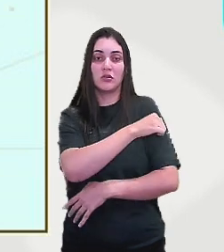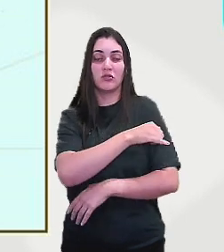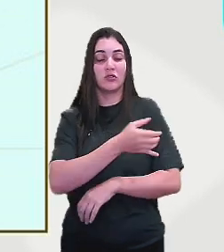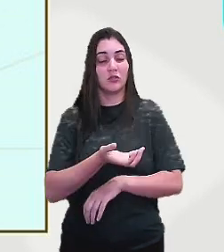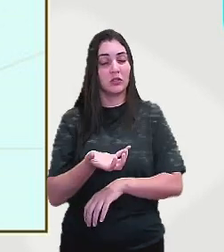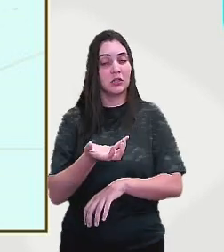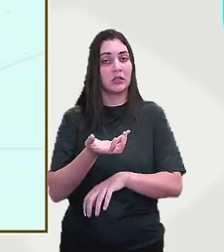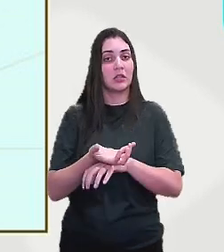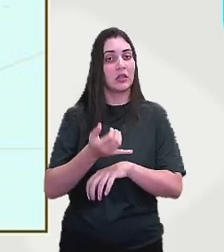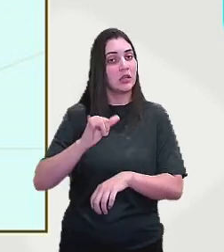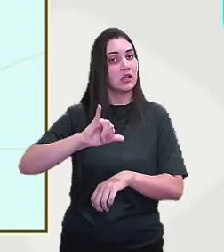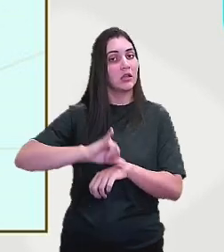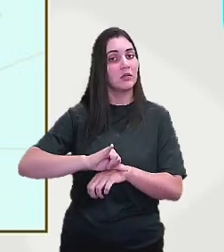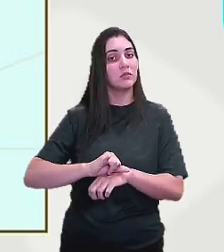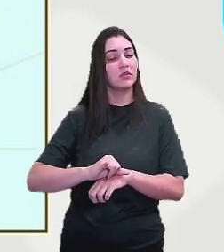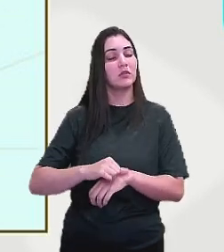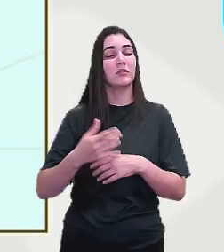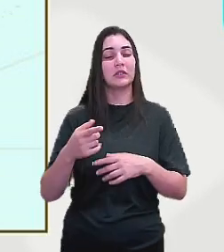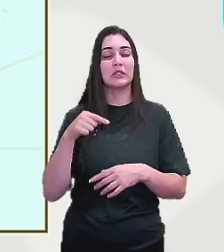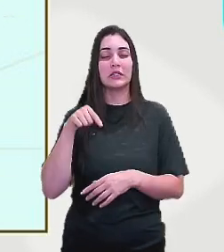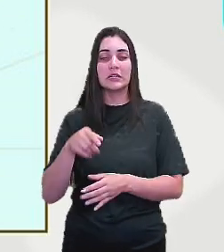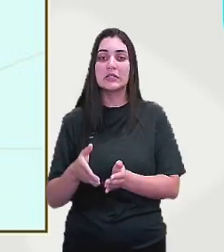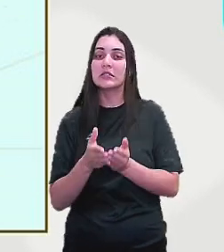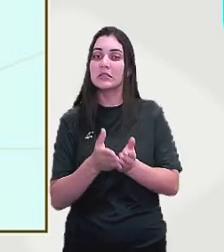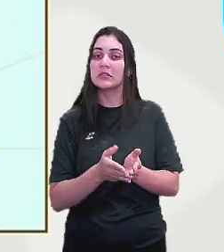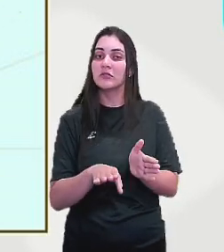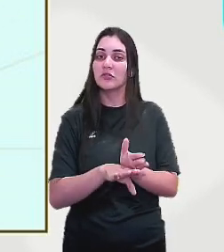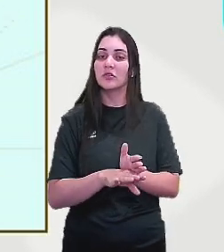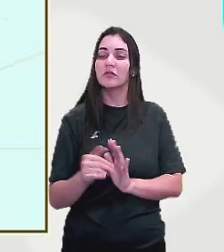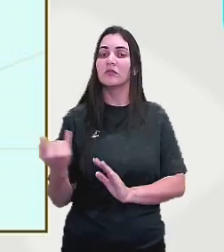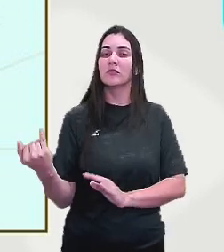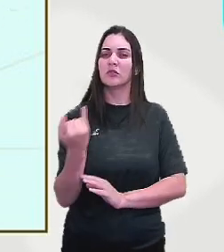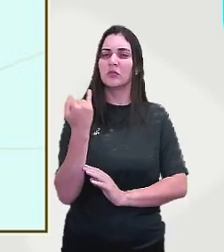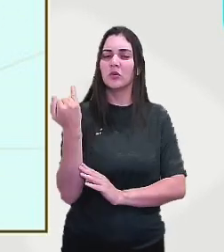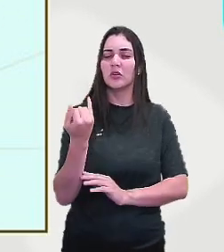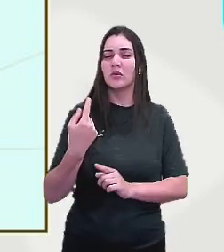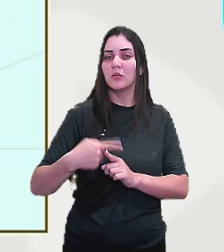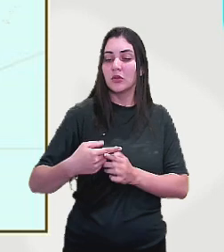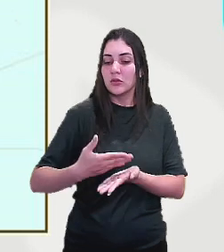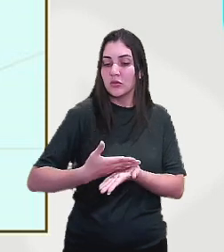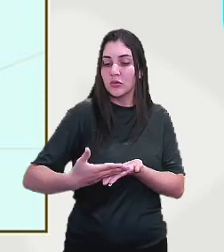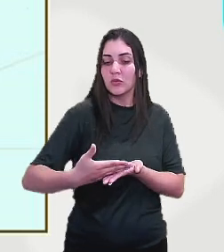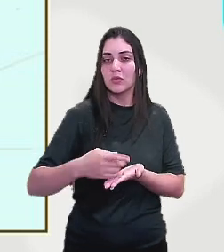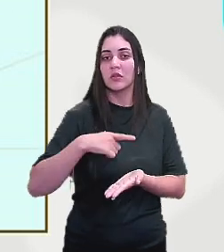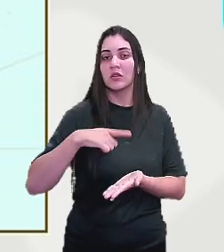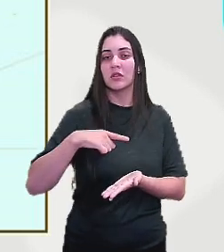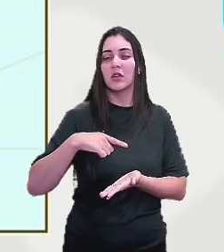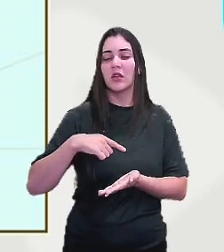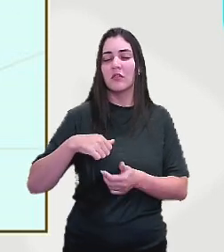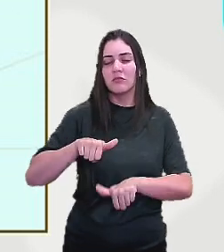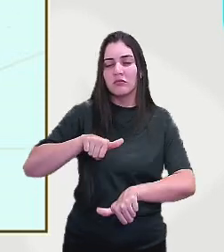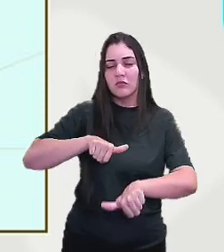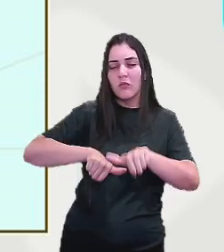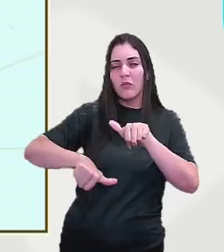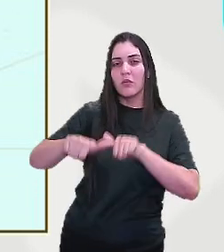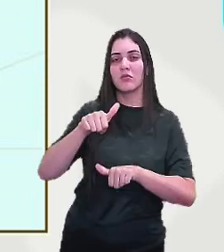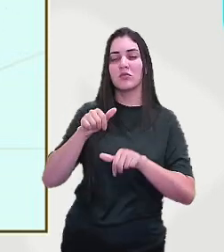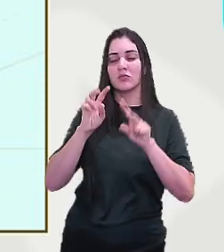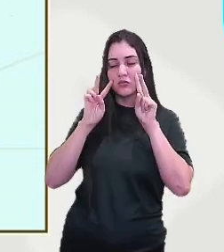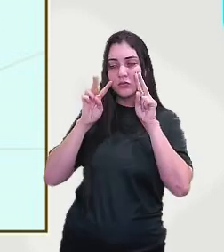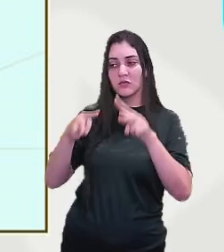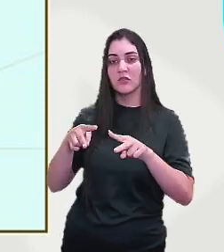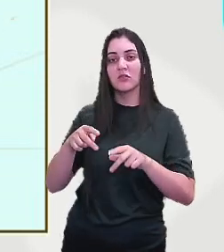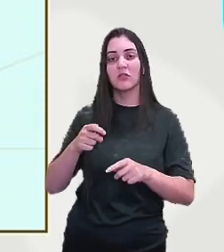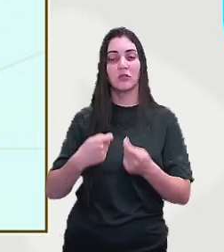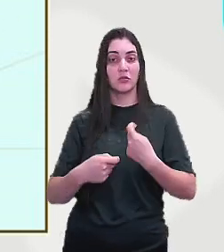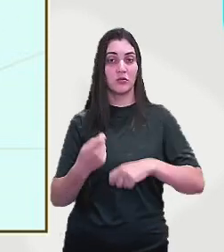chegada foi importantíssima, porque a partir disso houve uma mudança, tanto do ponto de vista econômico, como do ponto de vista